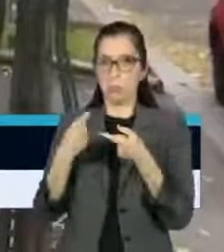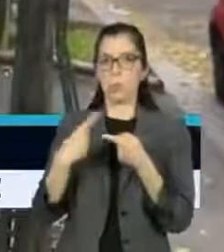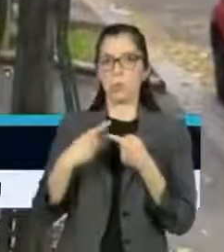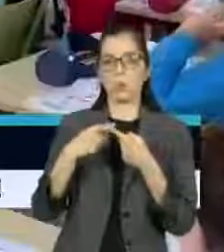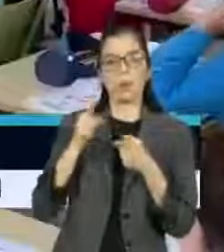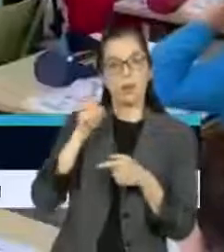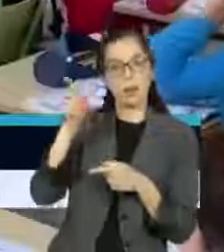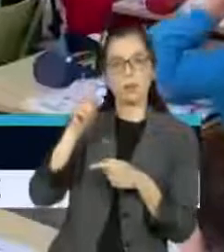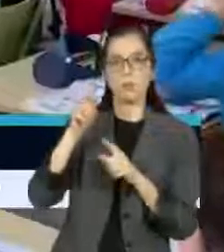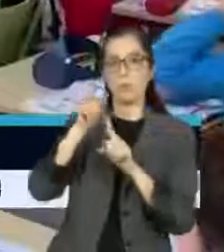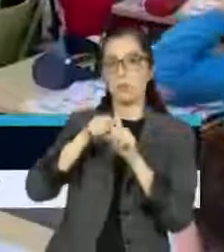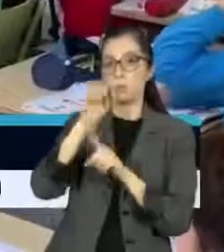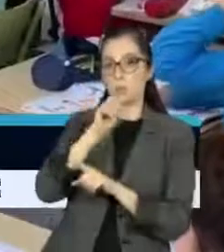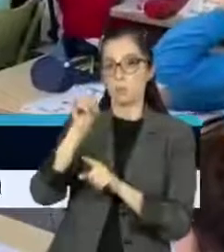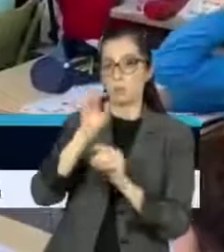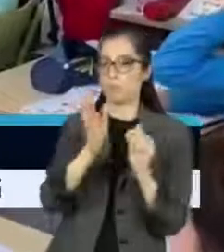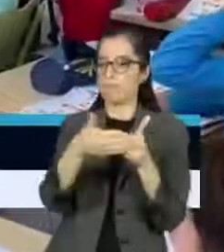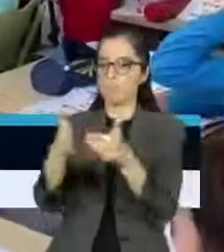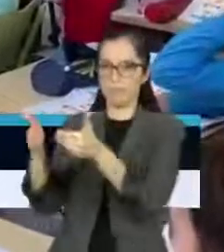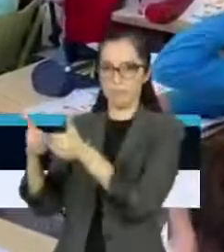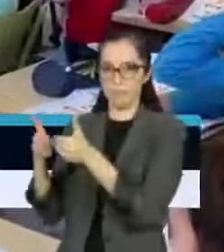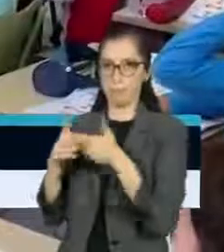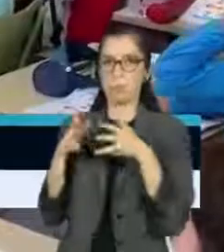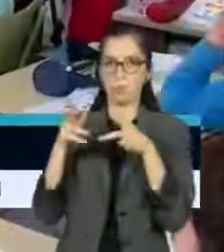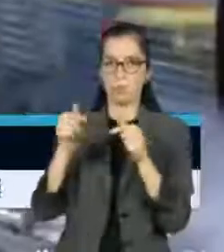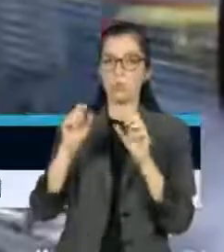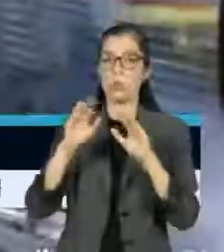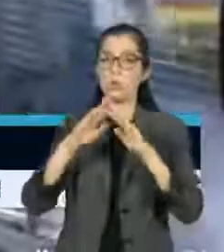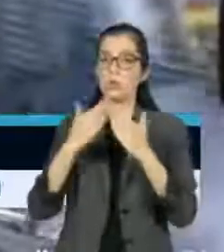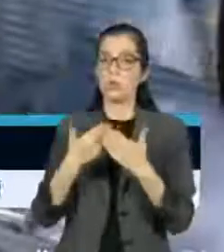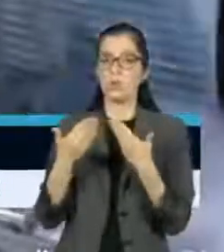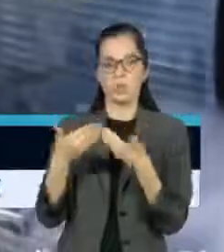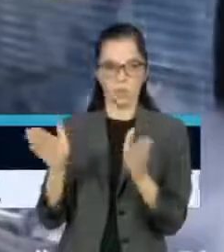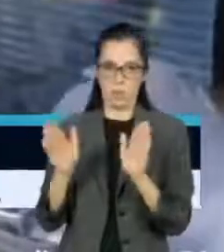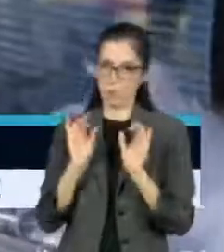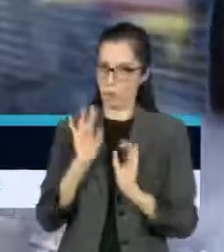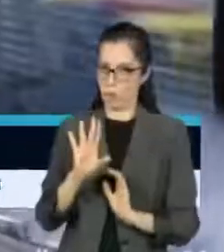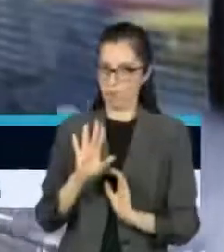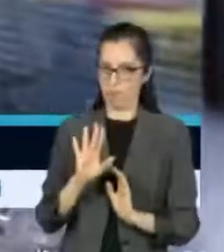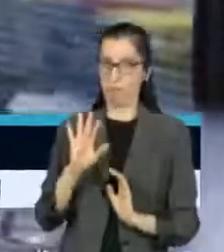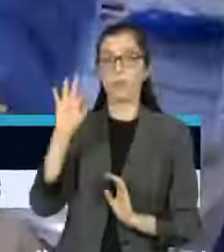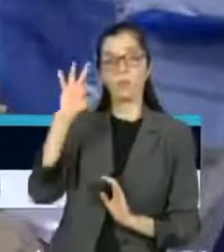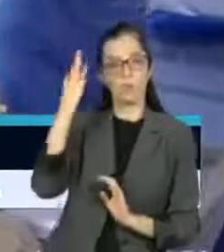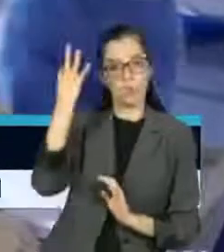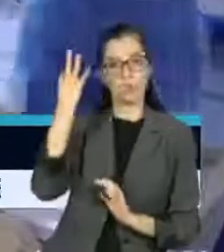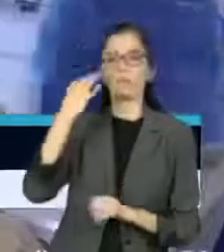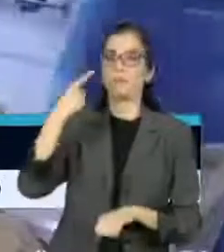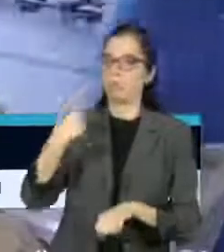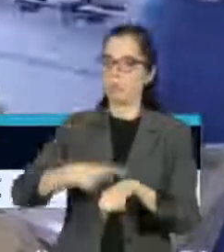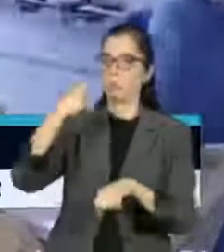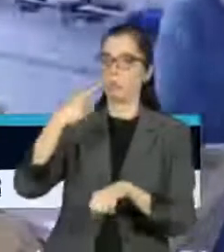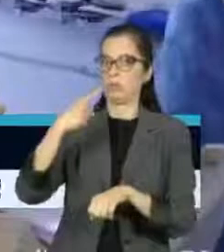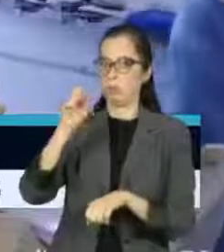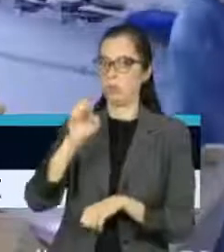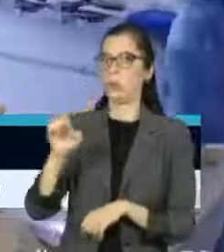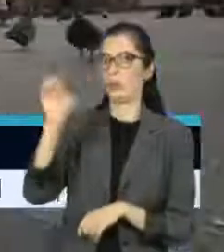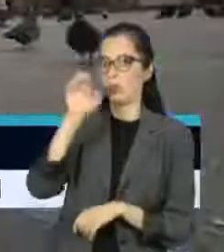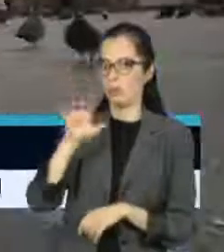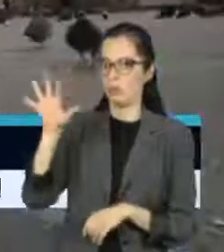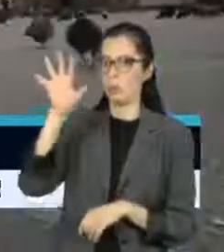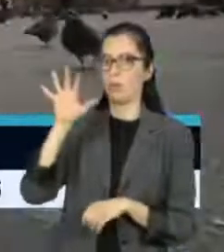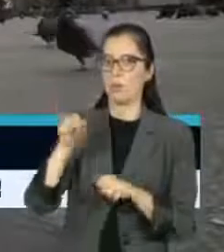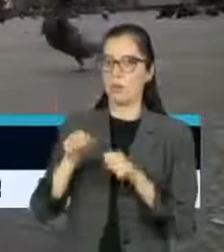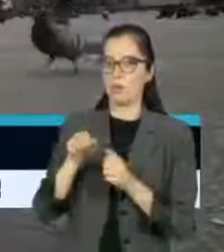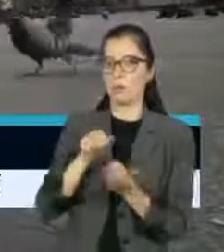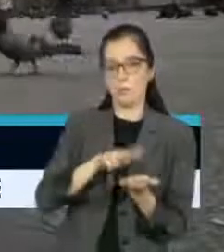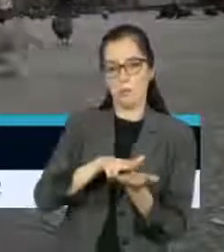outubro, deixando apenas escolas abertas. A França, que tem o maior número de casos da doença na Europa, temia um colapso nas UTIs.